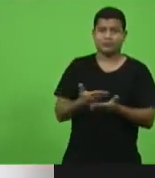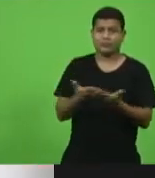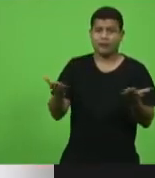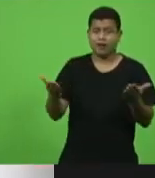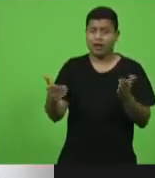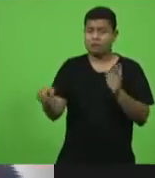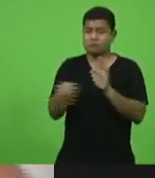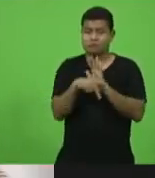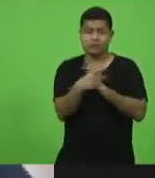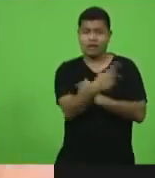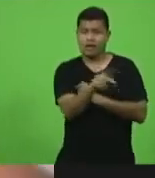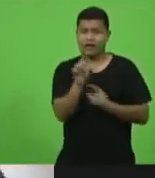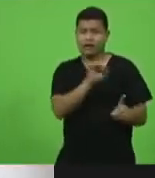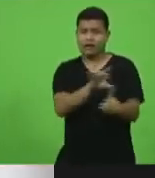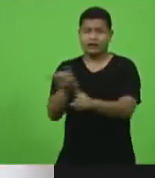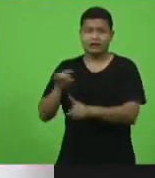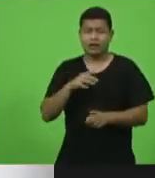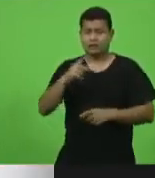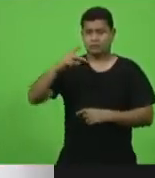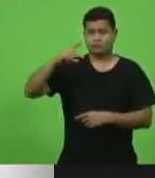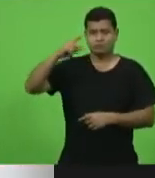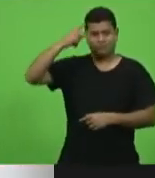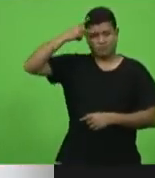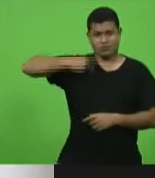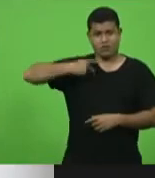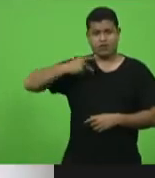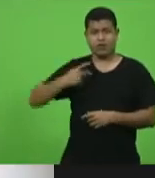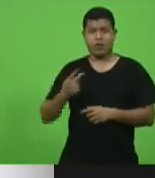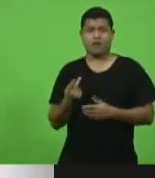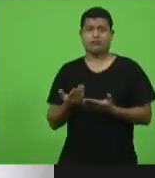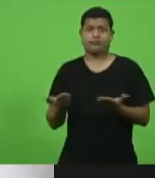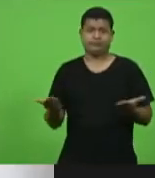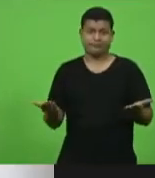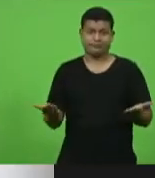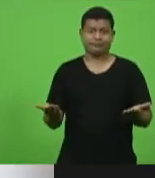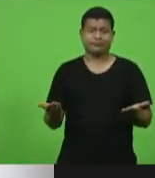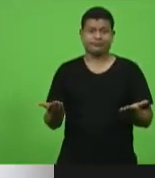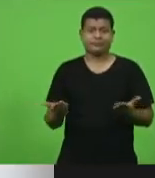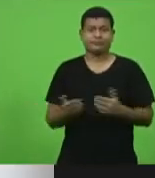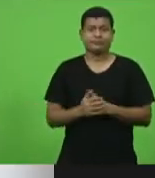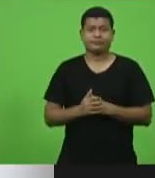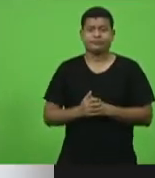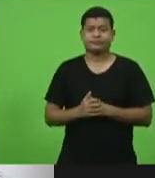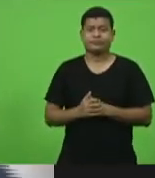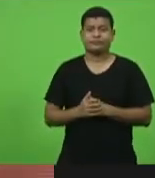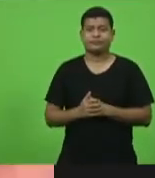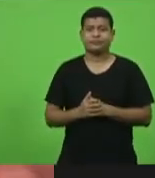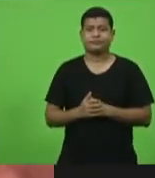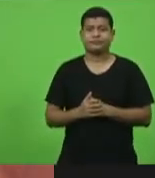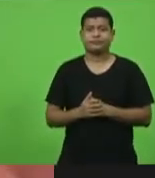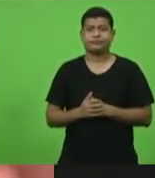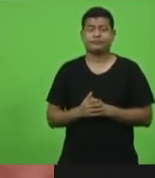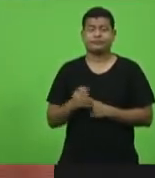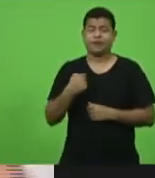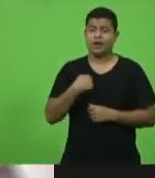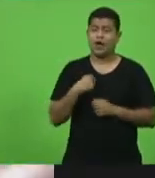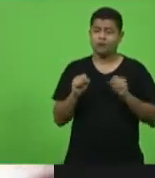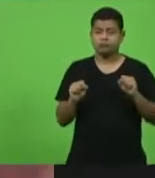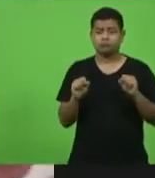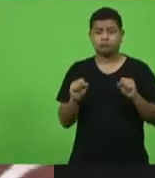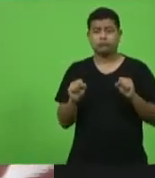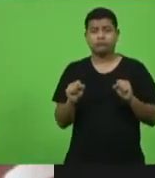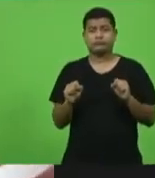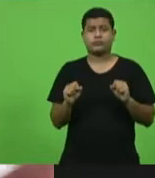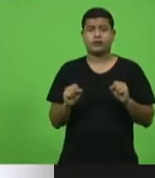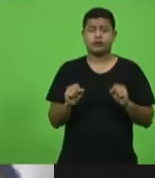pessoal, ao livre arbítrio de cada um e de cada uma. Eu posso ser